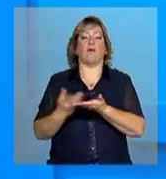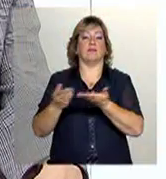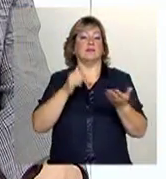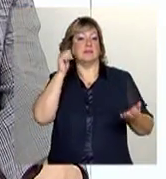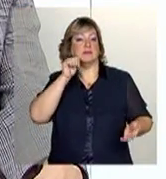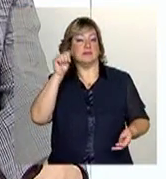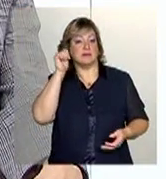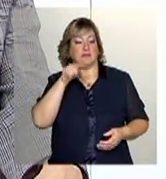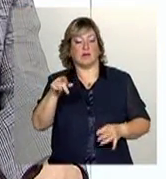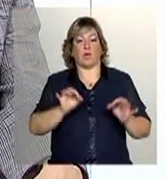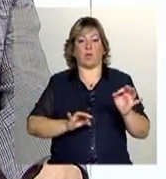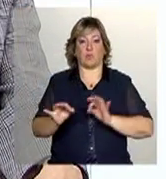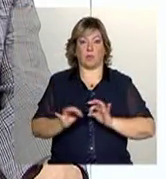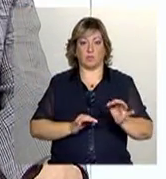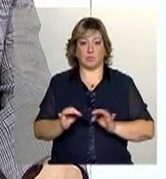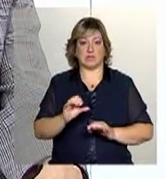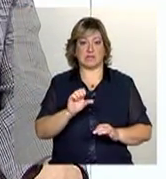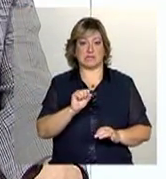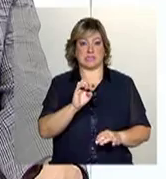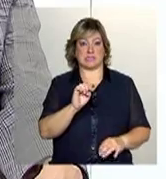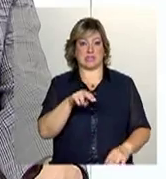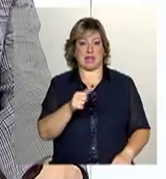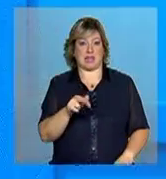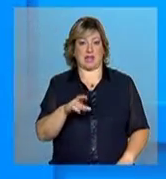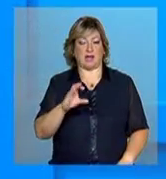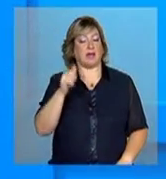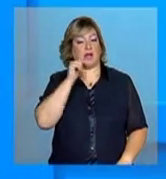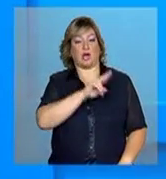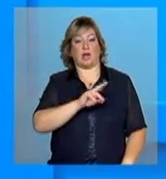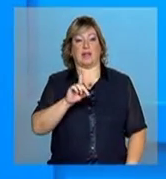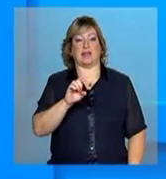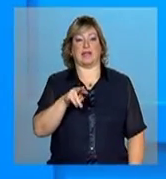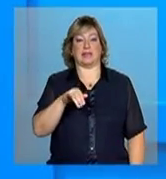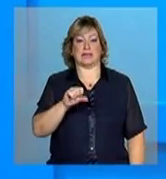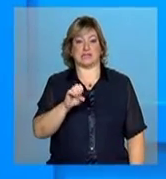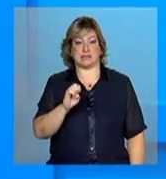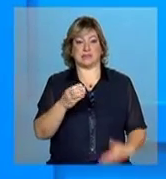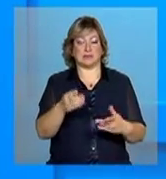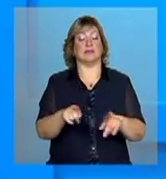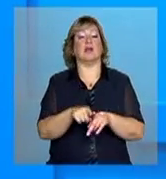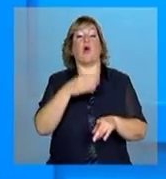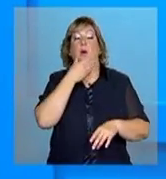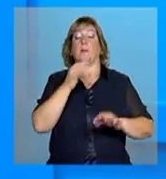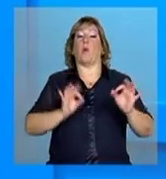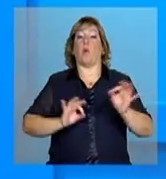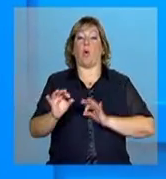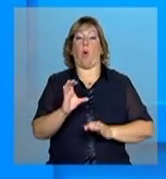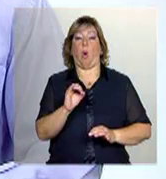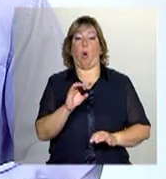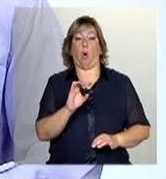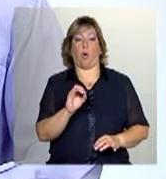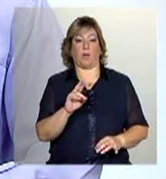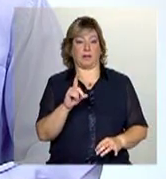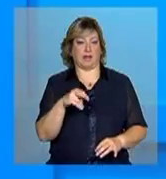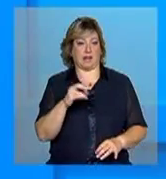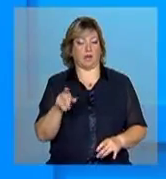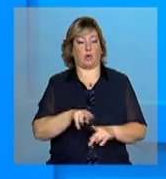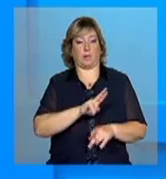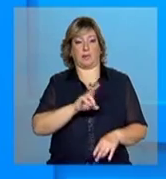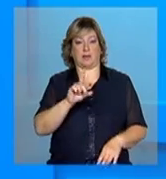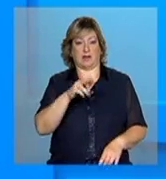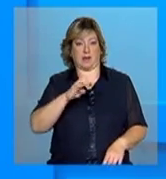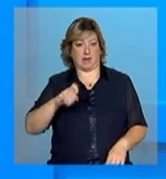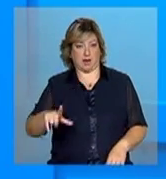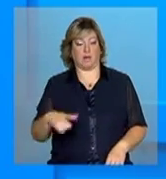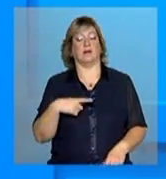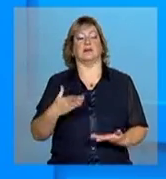integração de ações do SENARC, Denise Direito, e o coordenador técnico, Gabriel Domingos. Obrigada por terem vindo, é